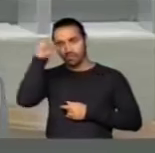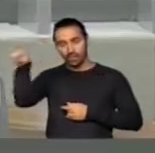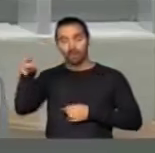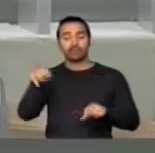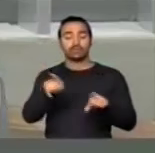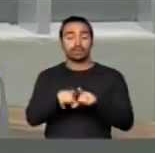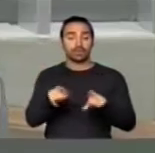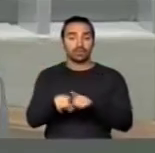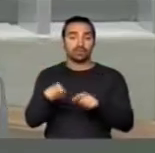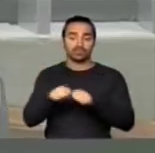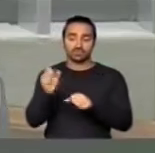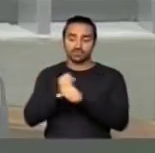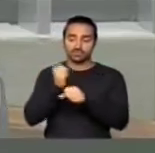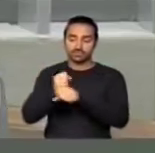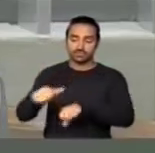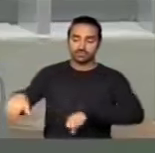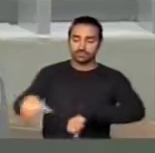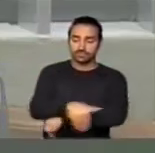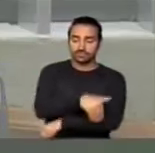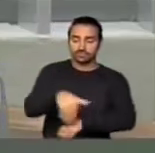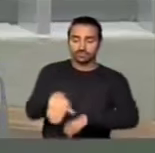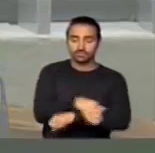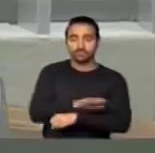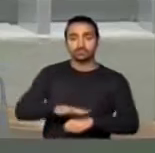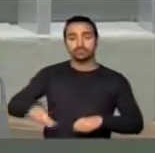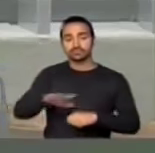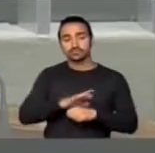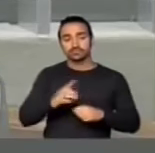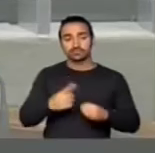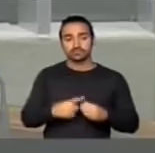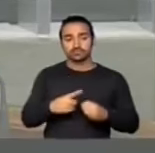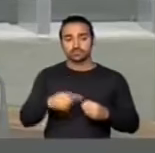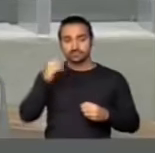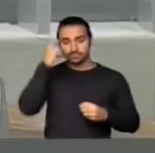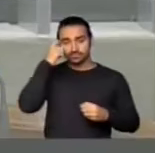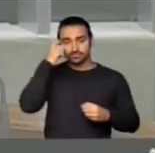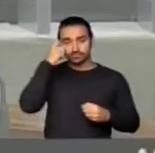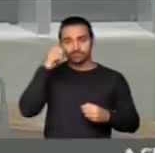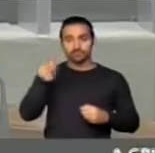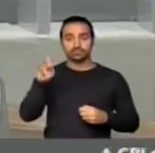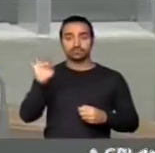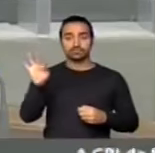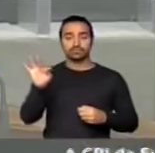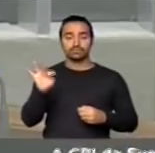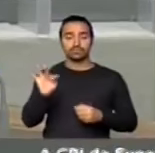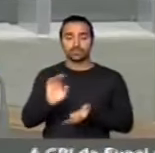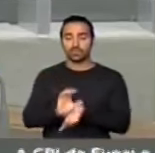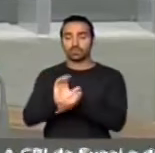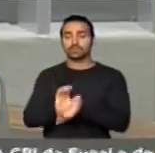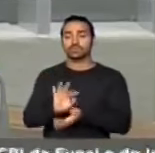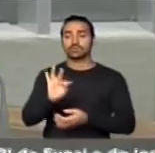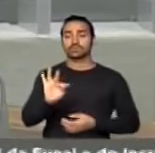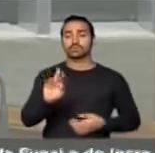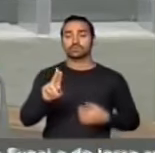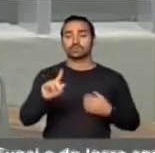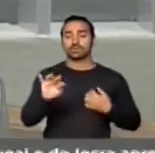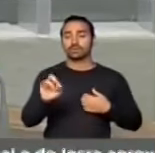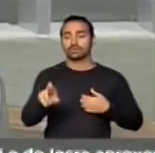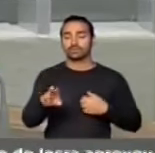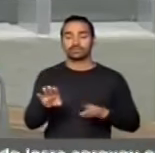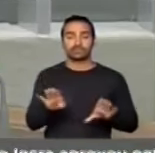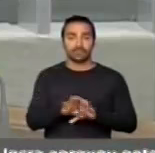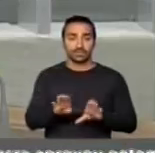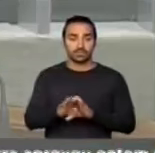para recabeamento, asfalto daquela cidade e o kit do Conselho Tutelar. Em Gurinhatã,